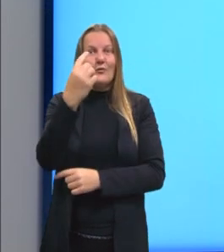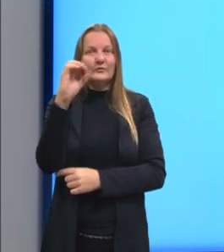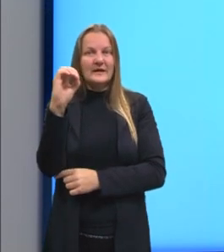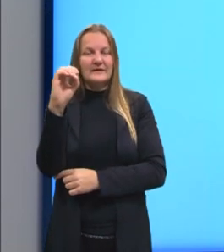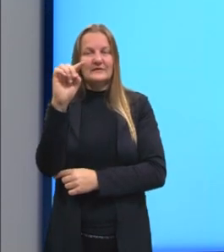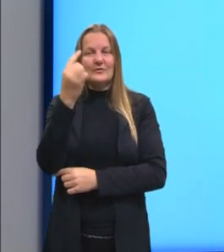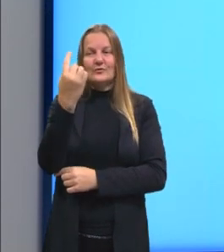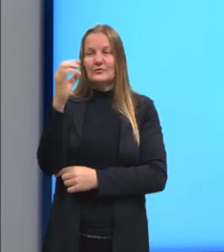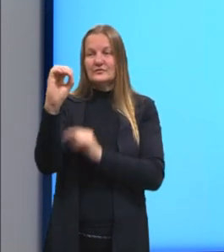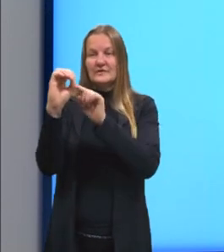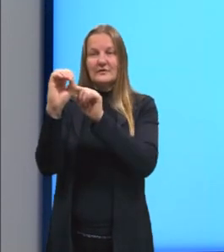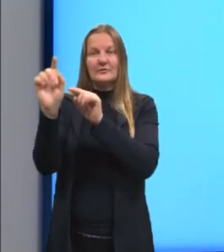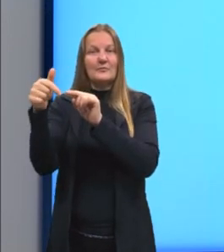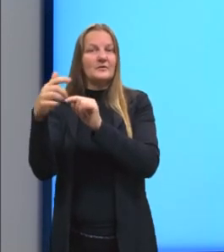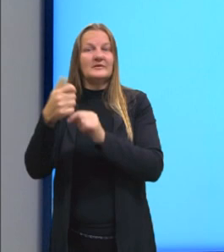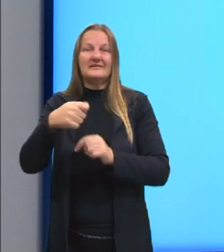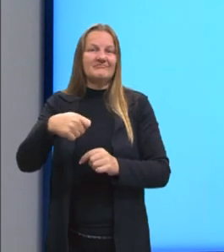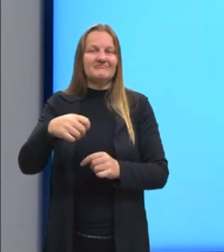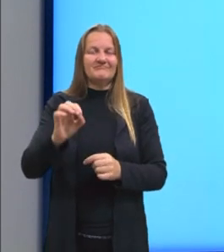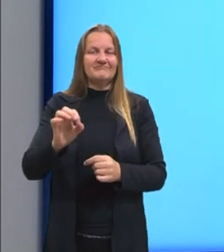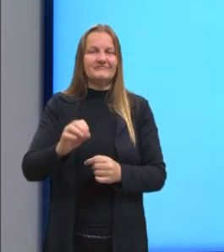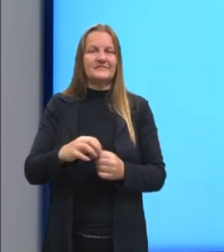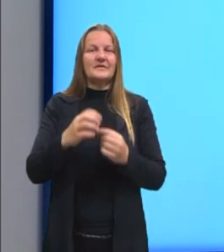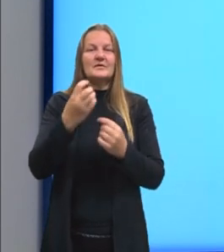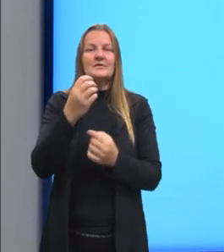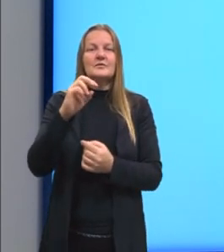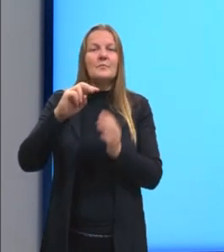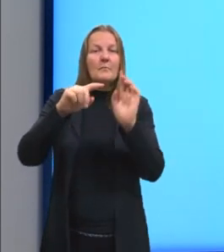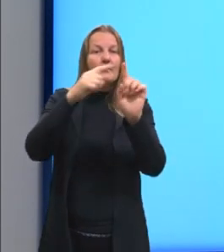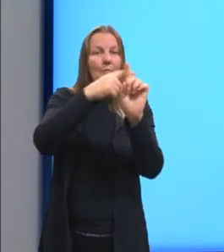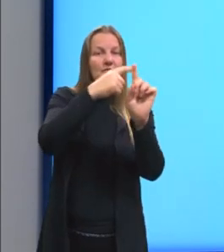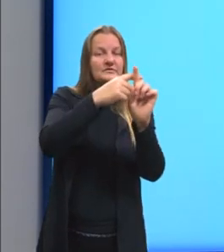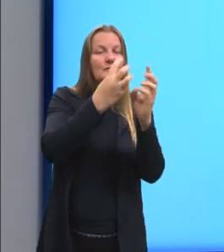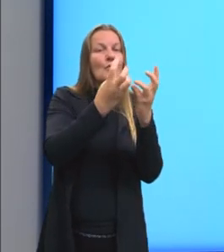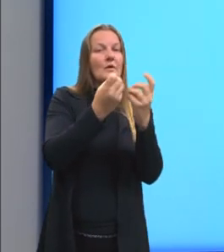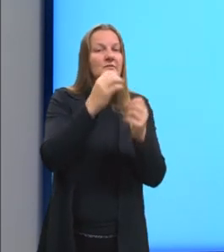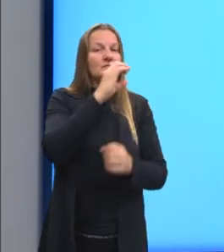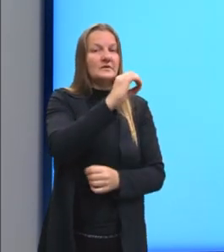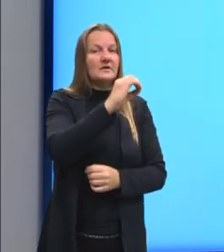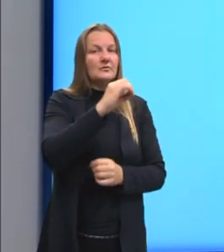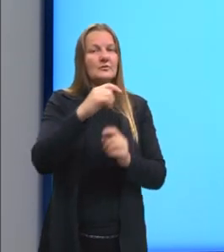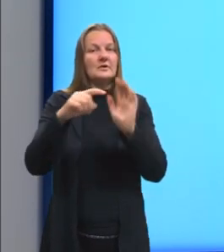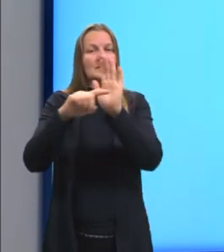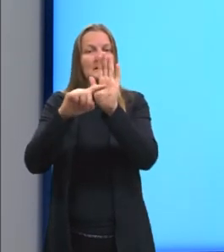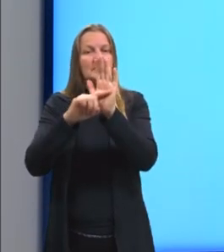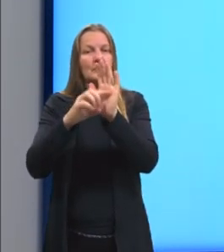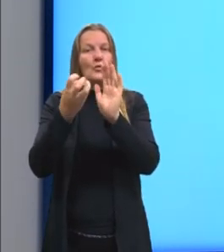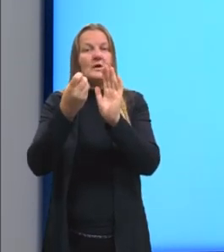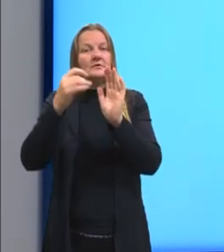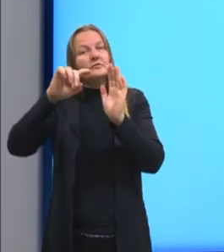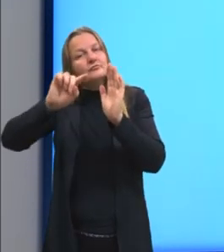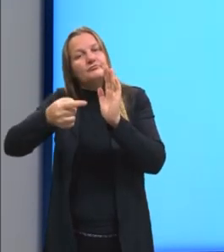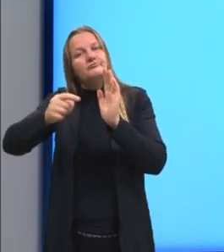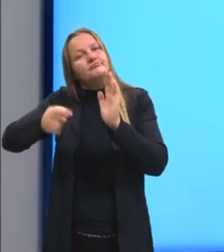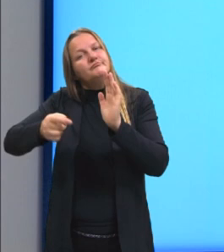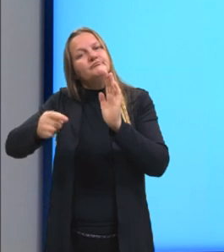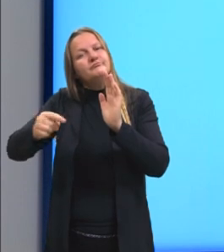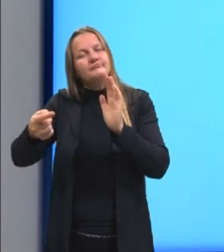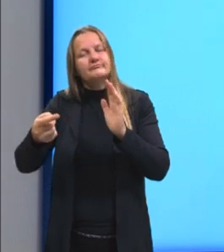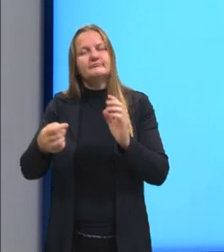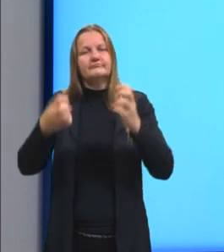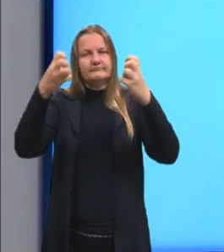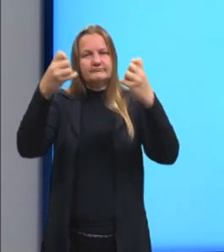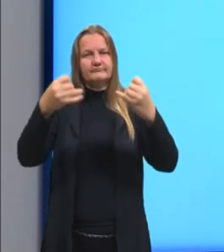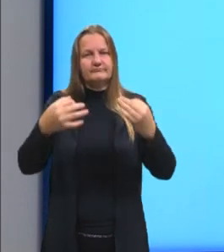positivo indica quantos zeros nós temos. Expoente negativo indica quantas casas